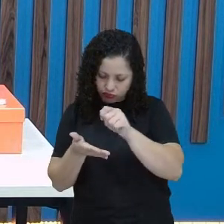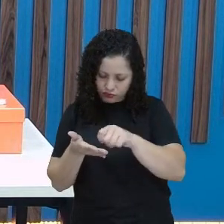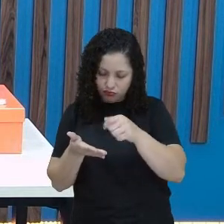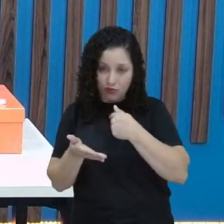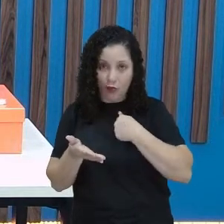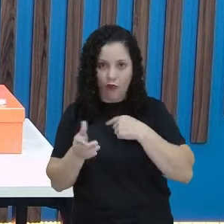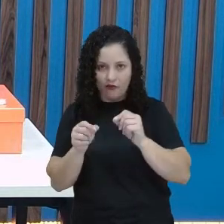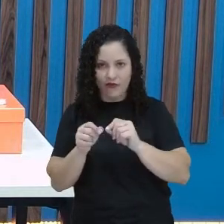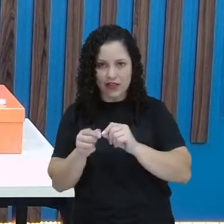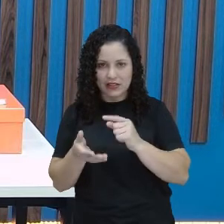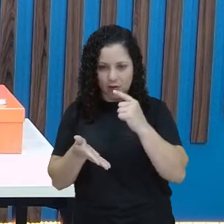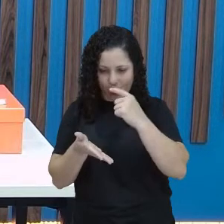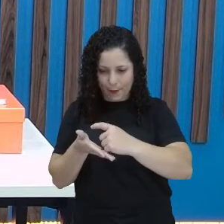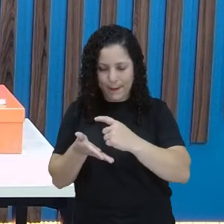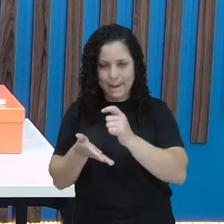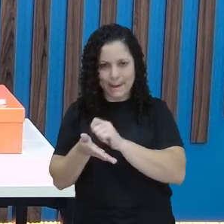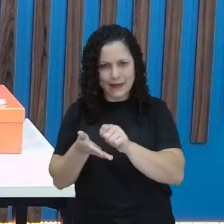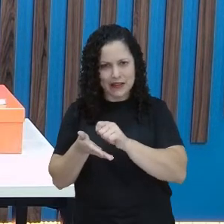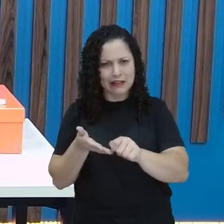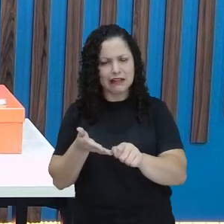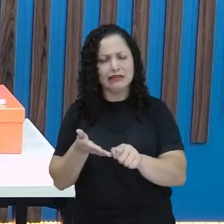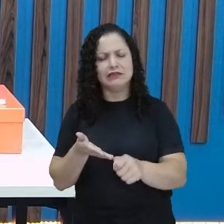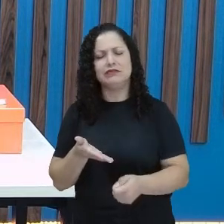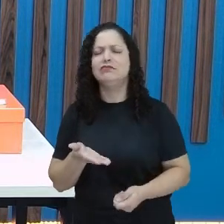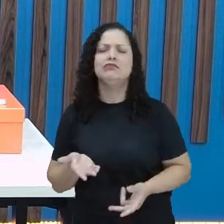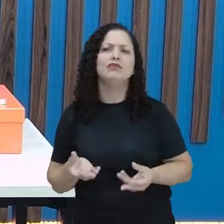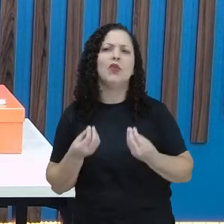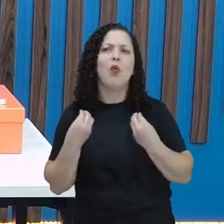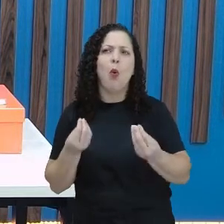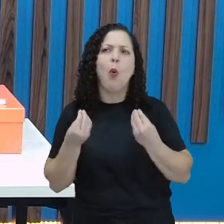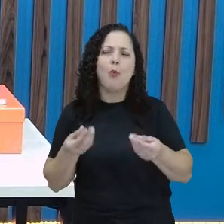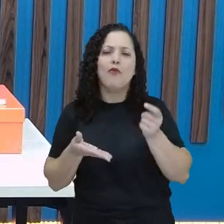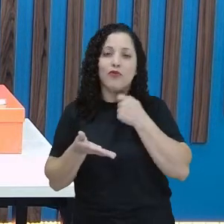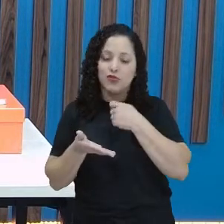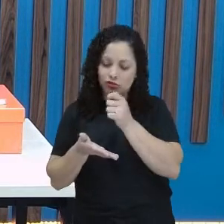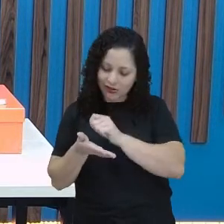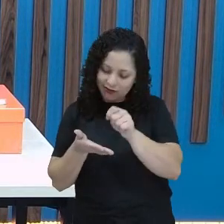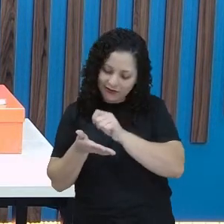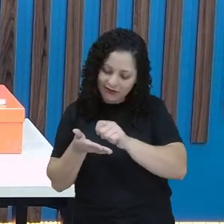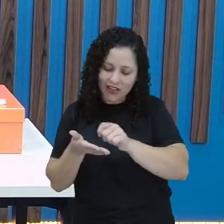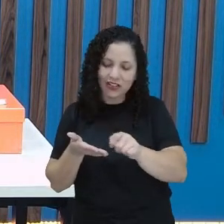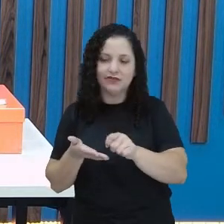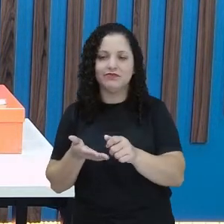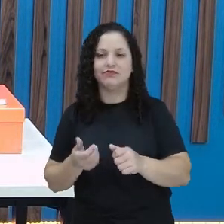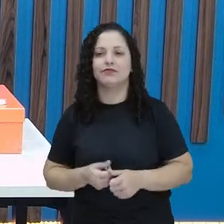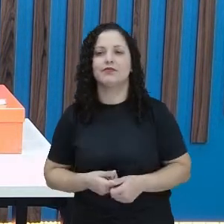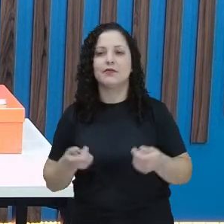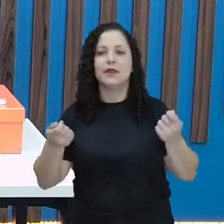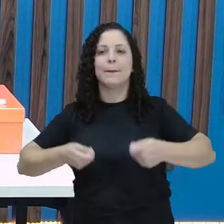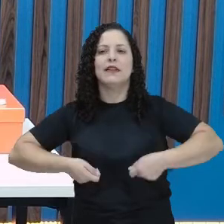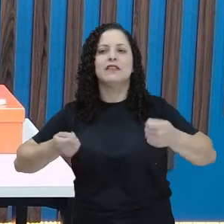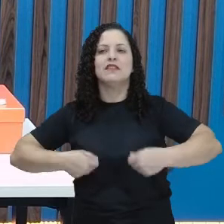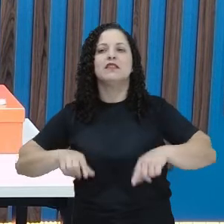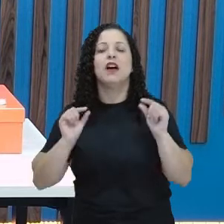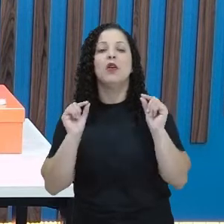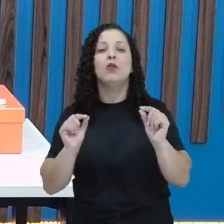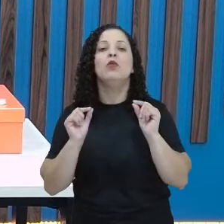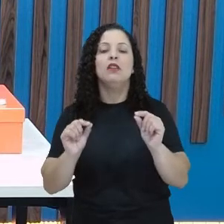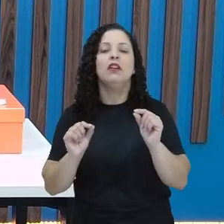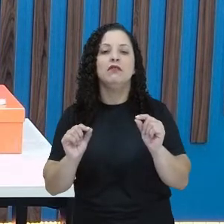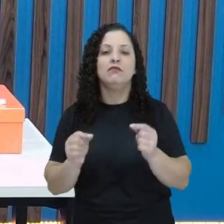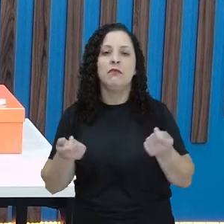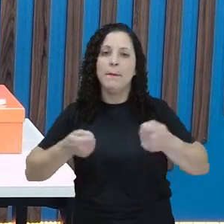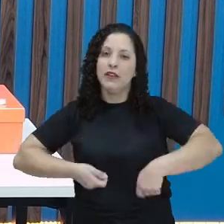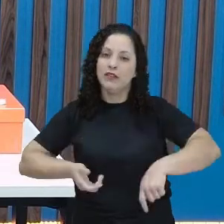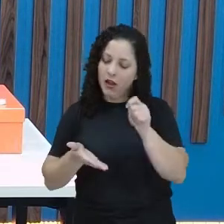eu for fazer um bilhete para o Senhor Grilo, como será que eu faço para escrever esse bilhete? O que eu preciso para escrever esse